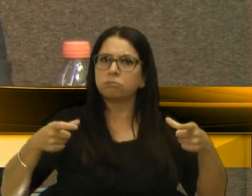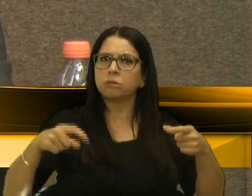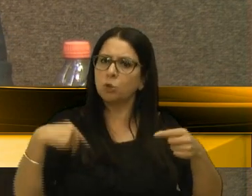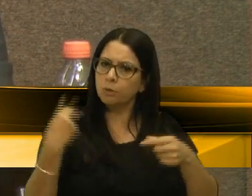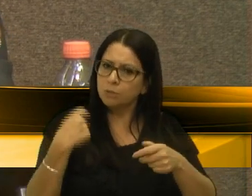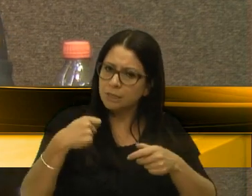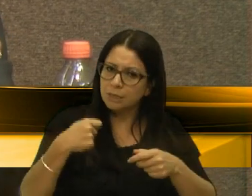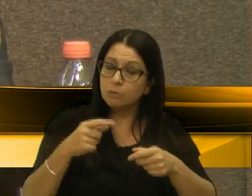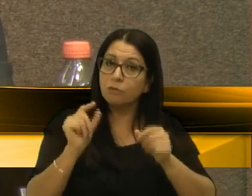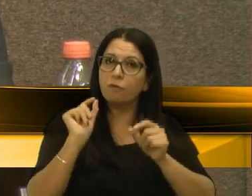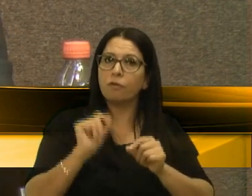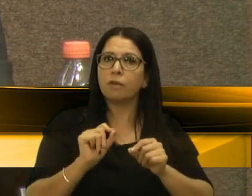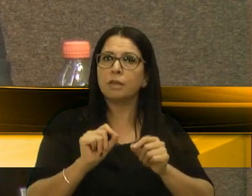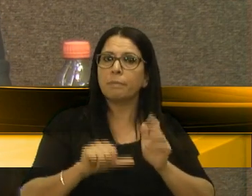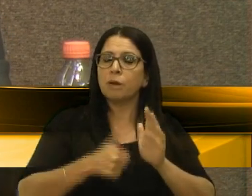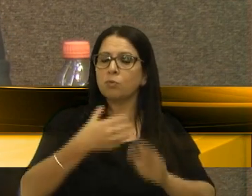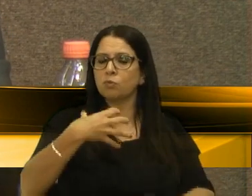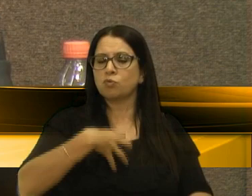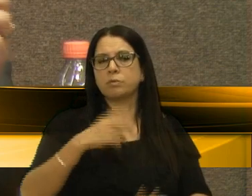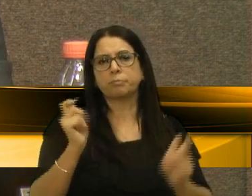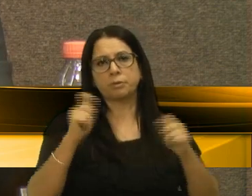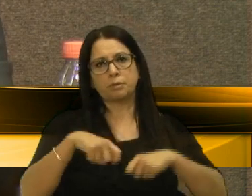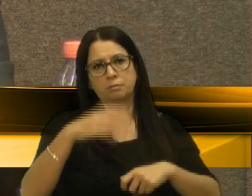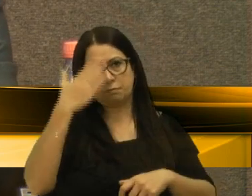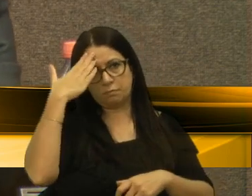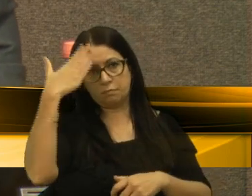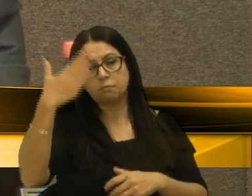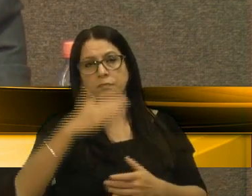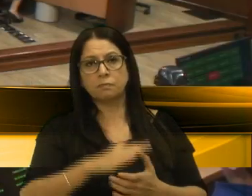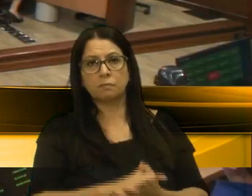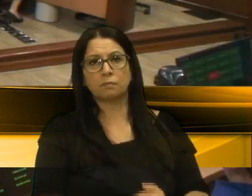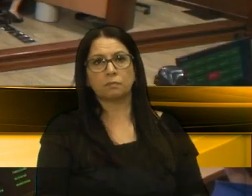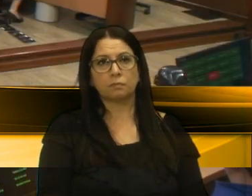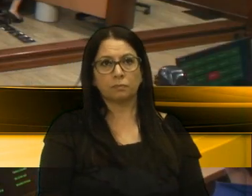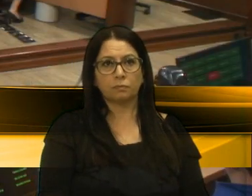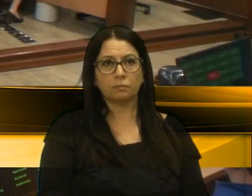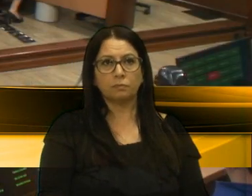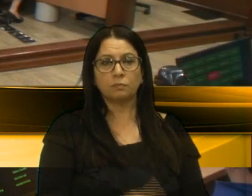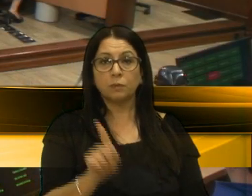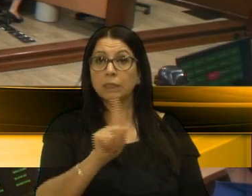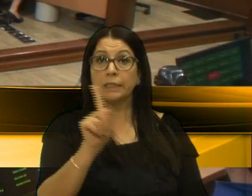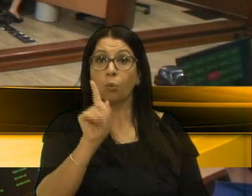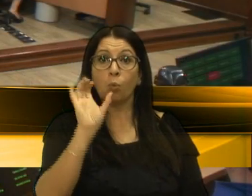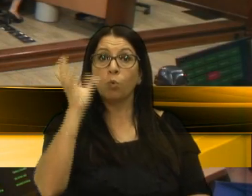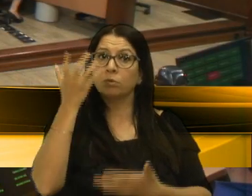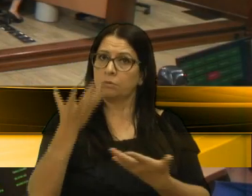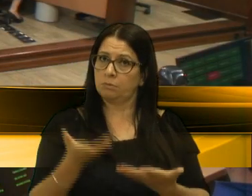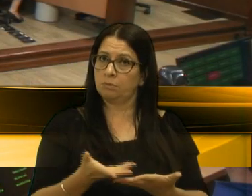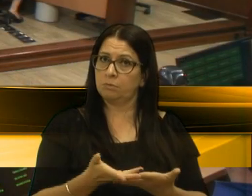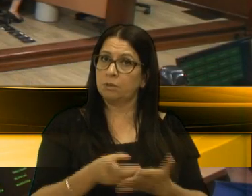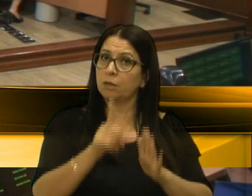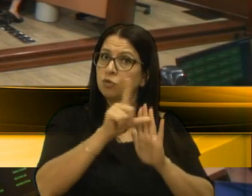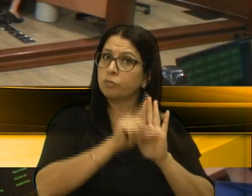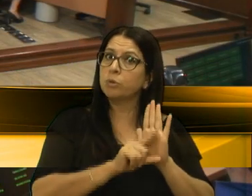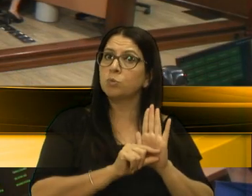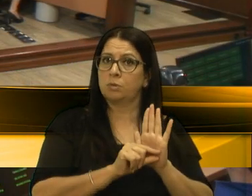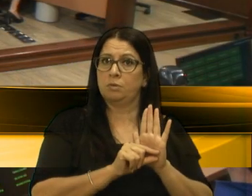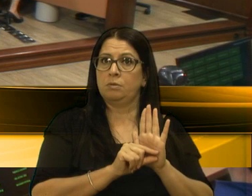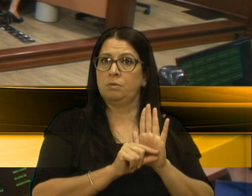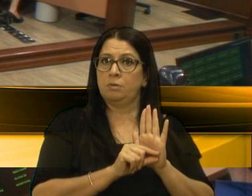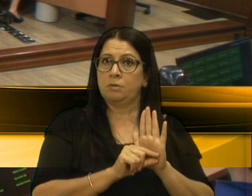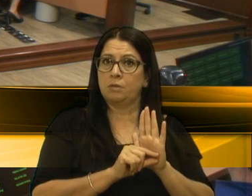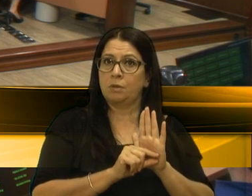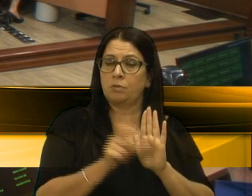precisamos tratar ela da melhor maneira possível. Muito obrigado. É que não aconteça a diminuição, o